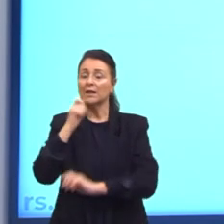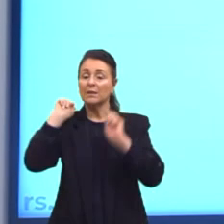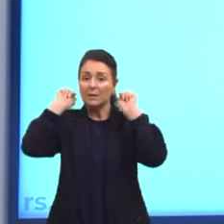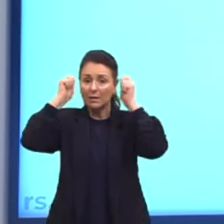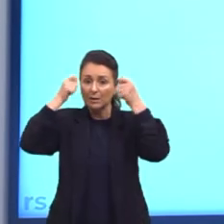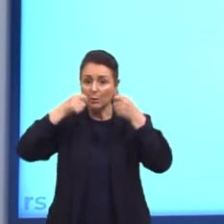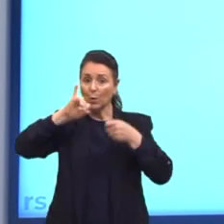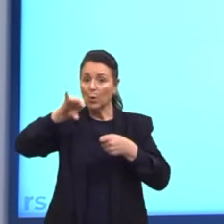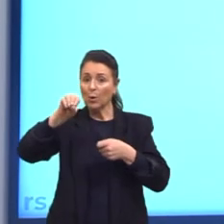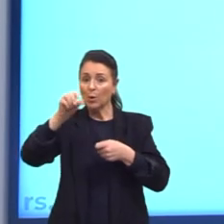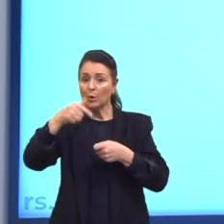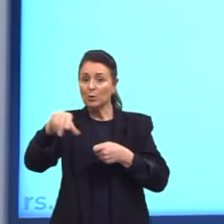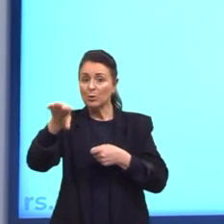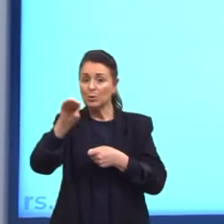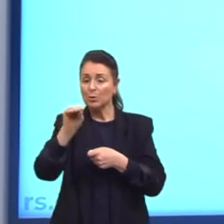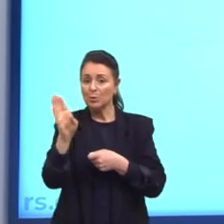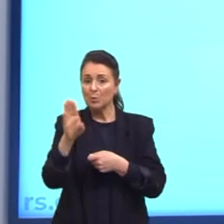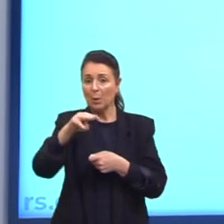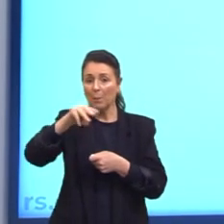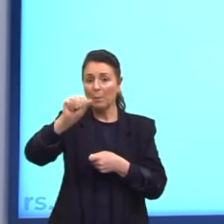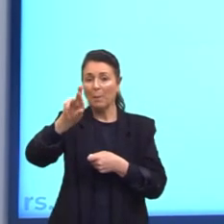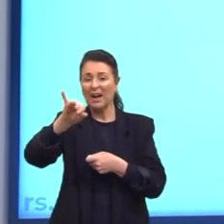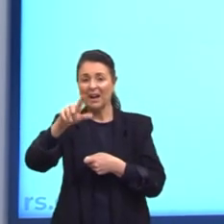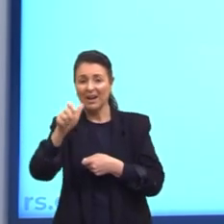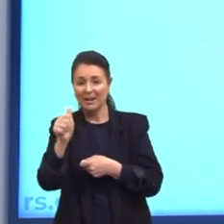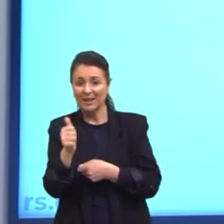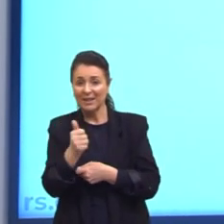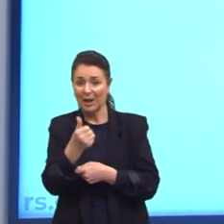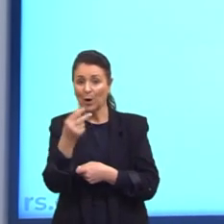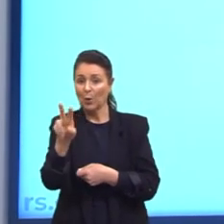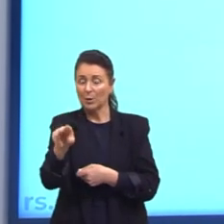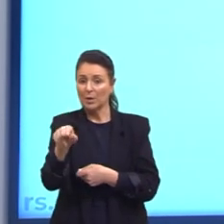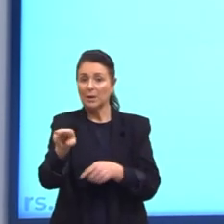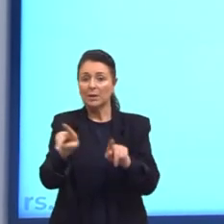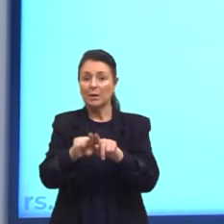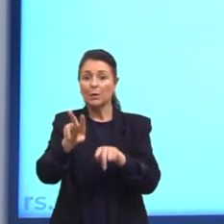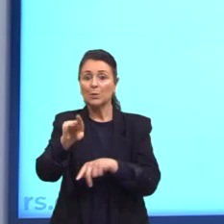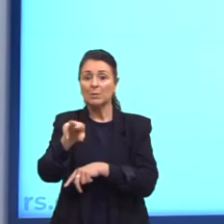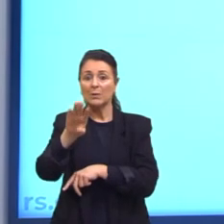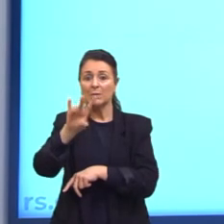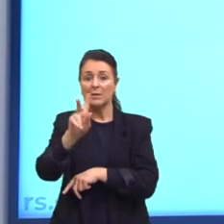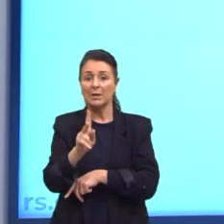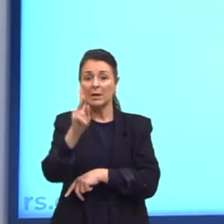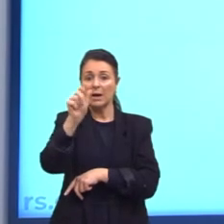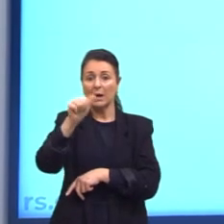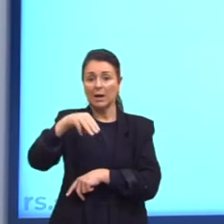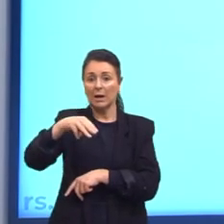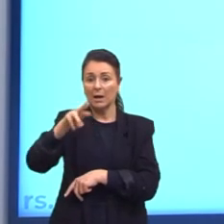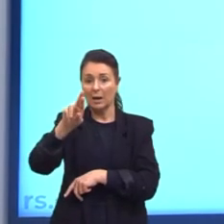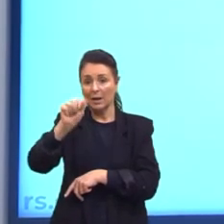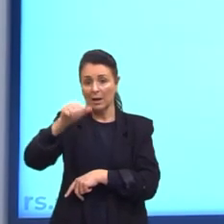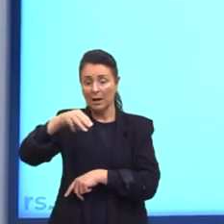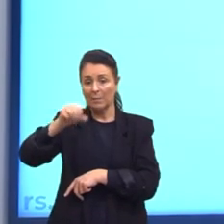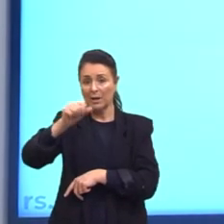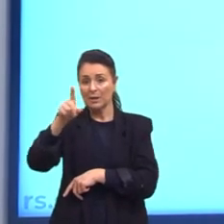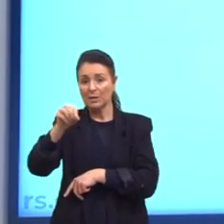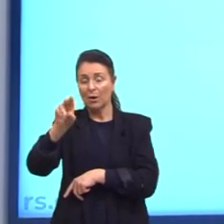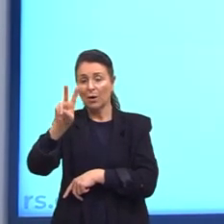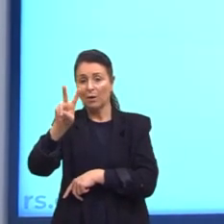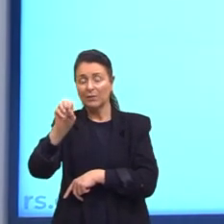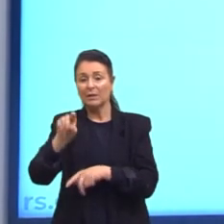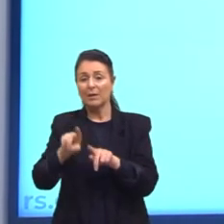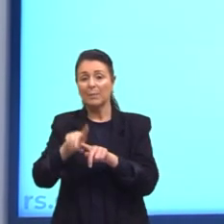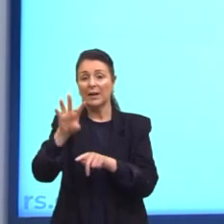Maria, Irmãos Karamazov, a Dama das Camélias e os Três